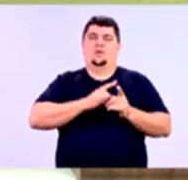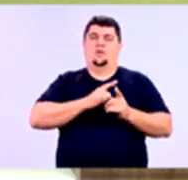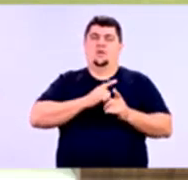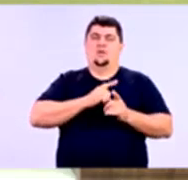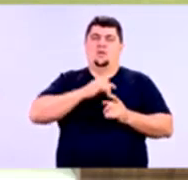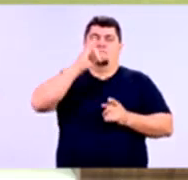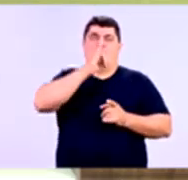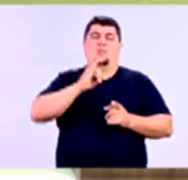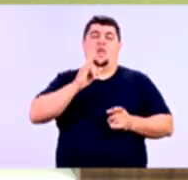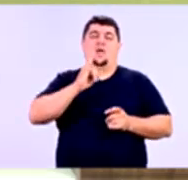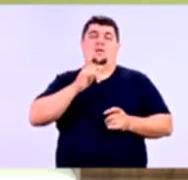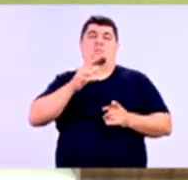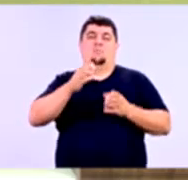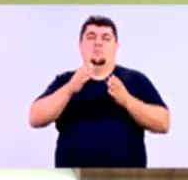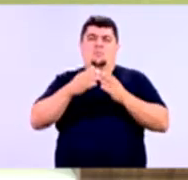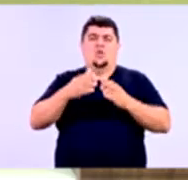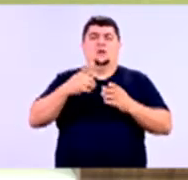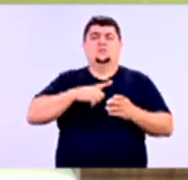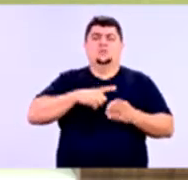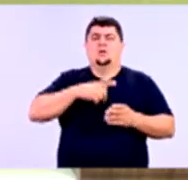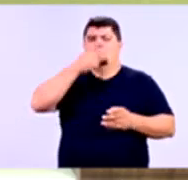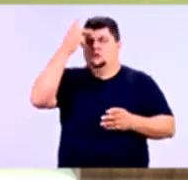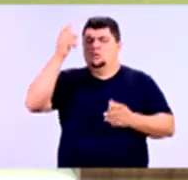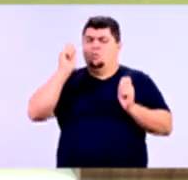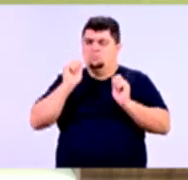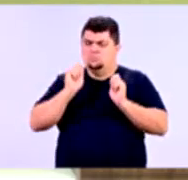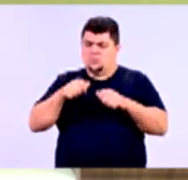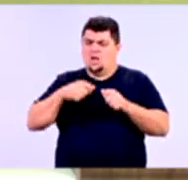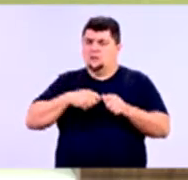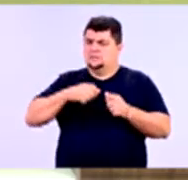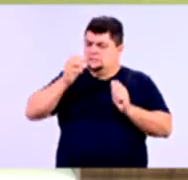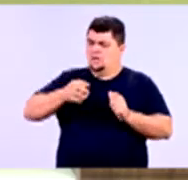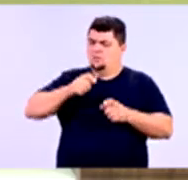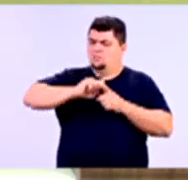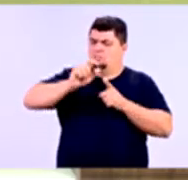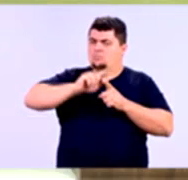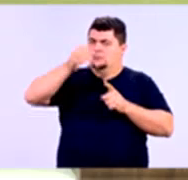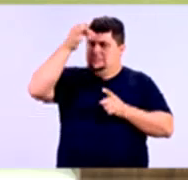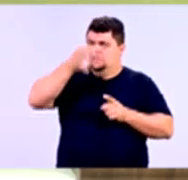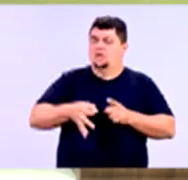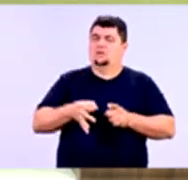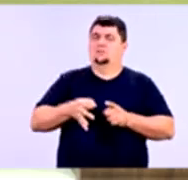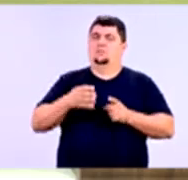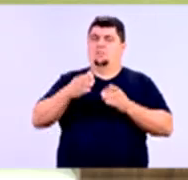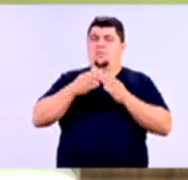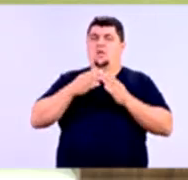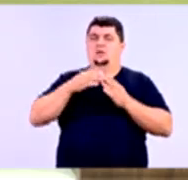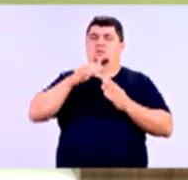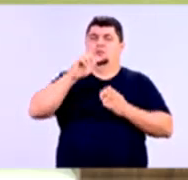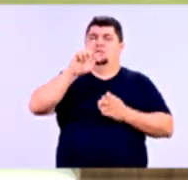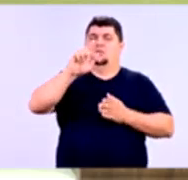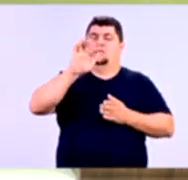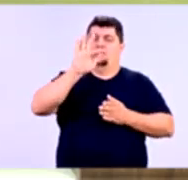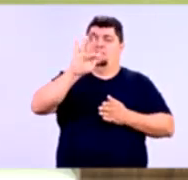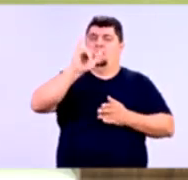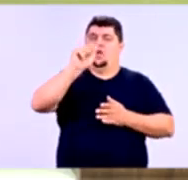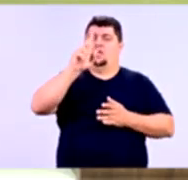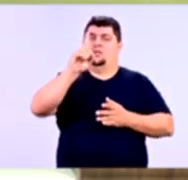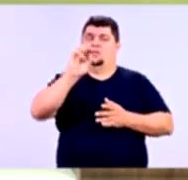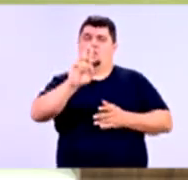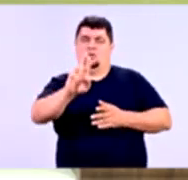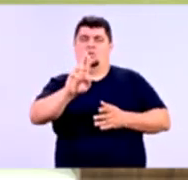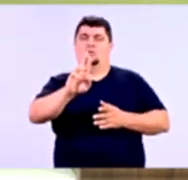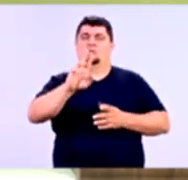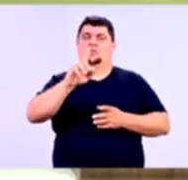ela quer uma garantia também de que você vai cumprir com esse aluguel mensalmente. Então, em muitos casos, eles pedem um fiador, né, que caso